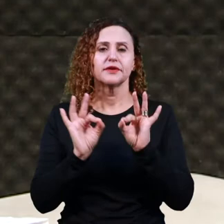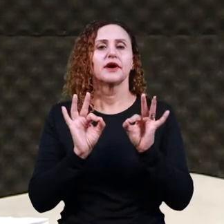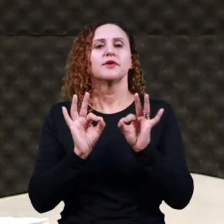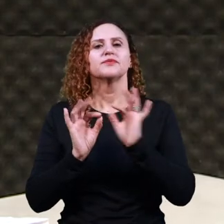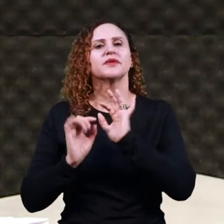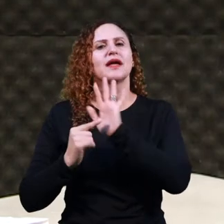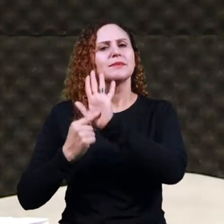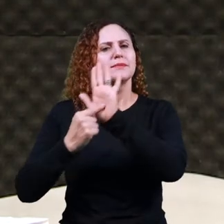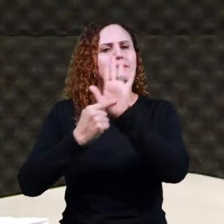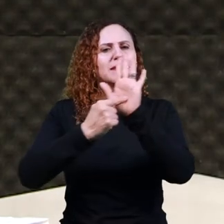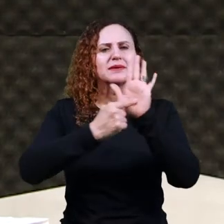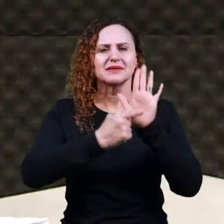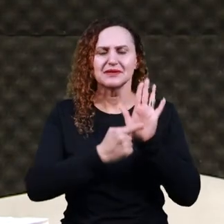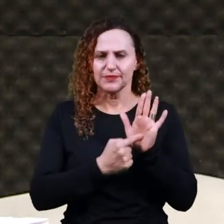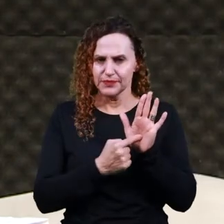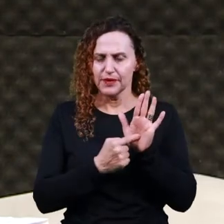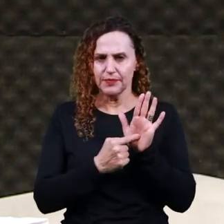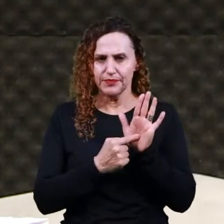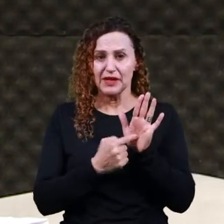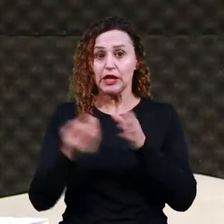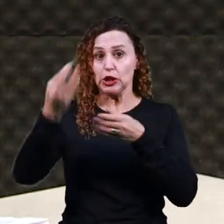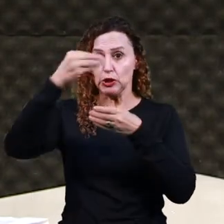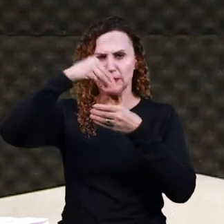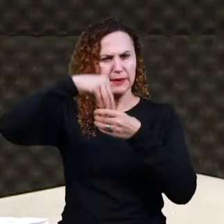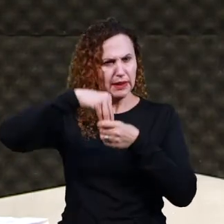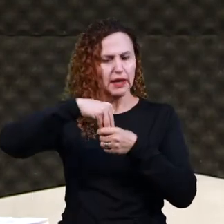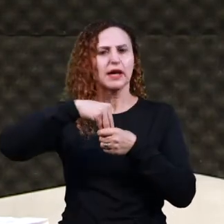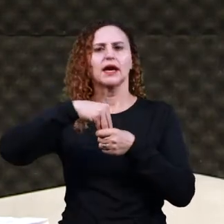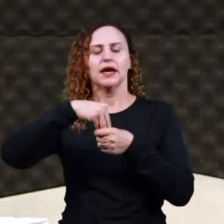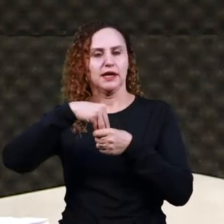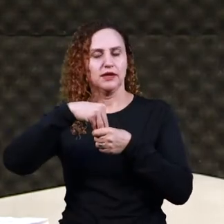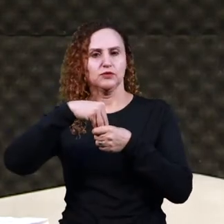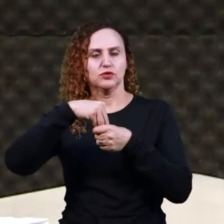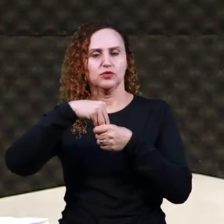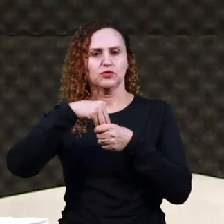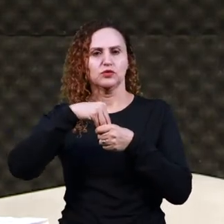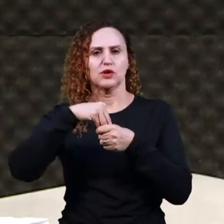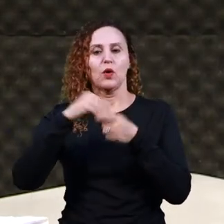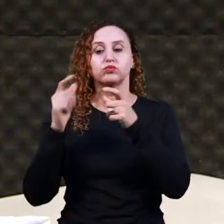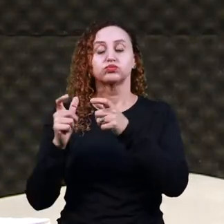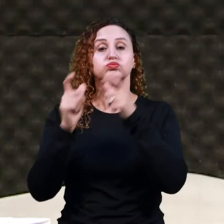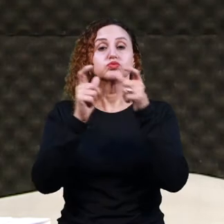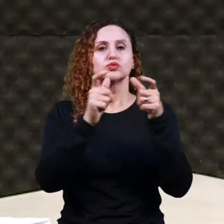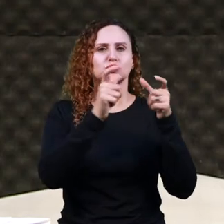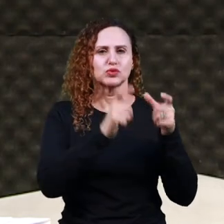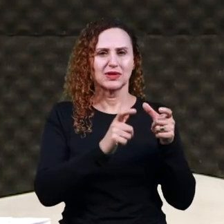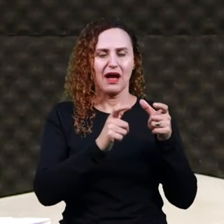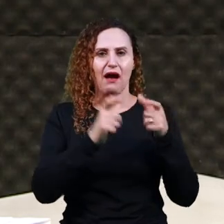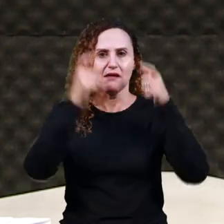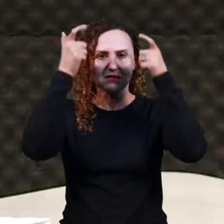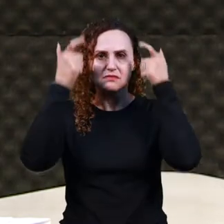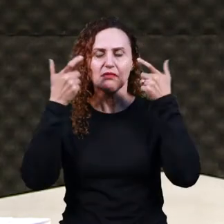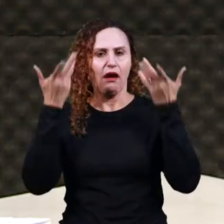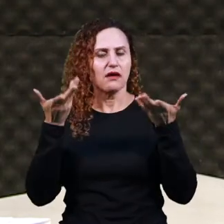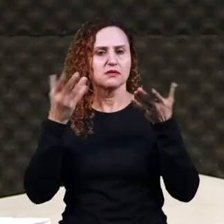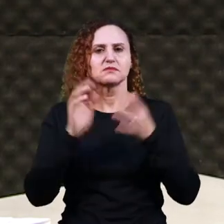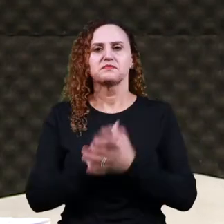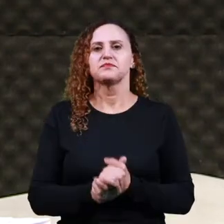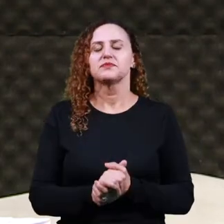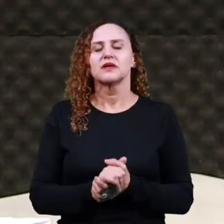apresentações, inclusive, eram feitas dentro dos cômodos reais. E dentre as peças